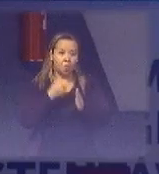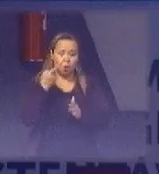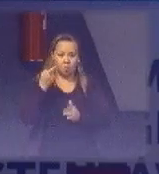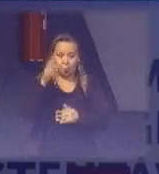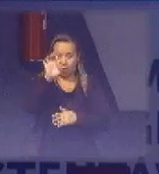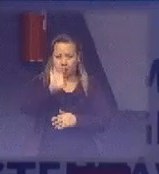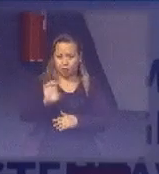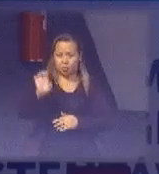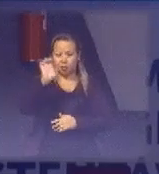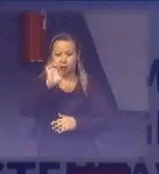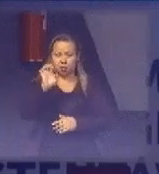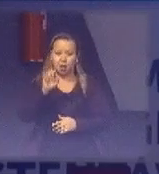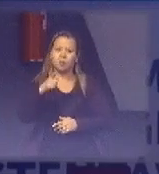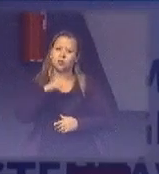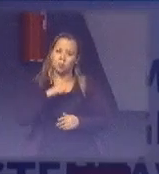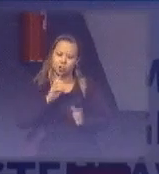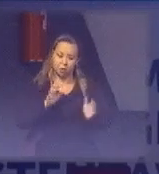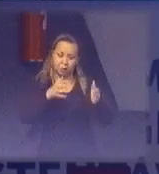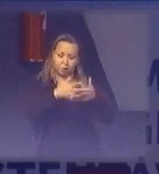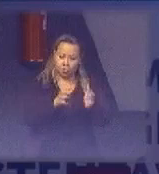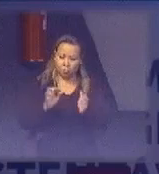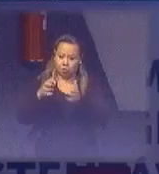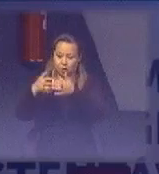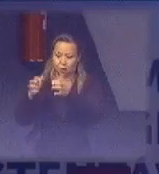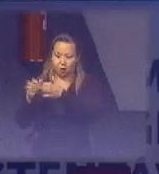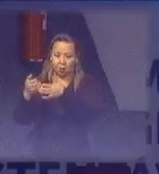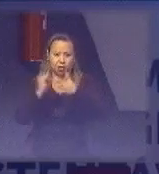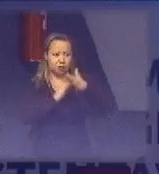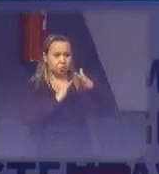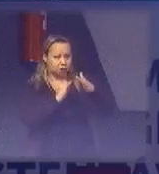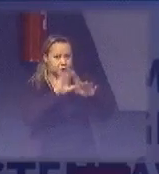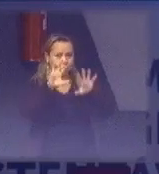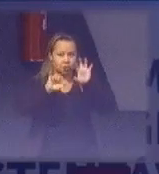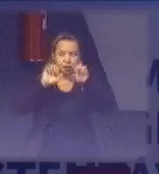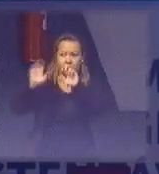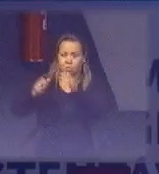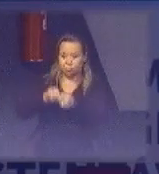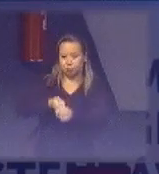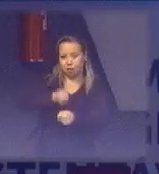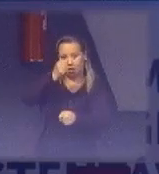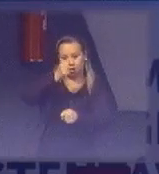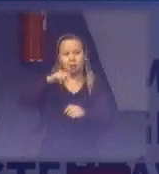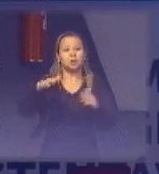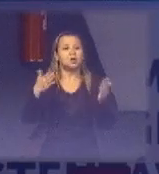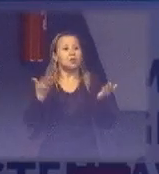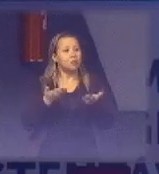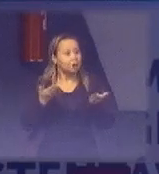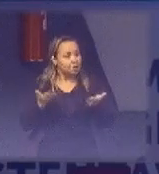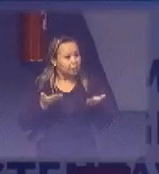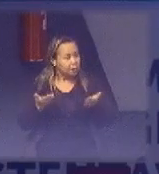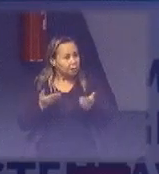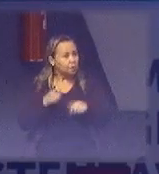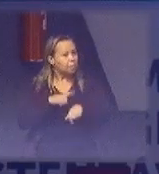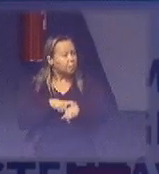a contar com uma rede institucional de arrecadação de lacres. Agora mesmo, na espera da